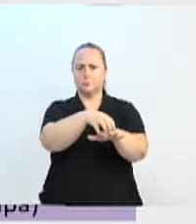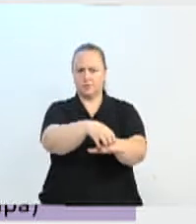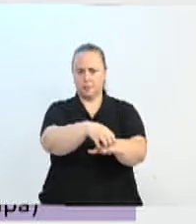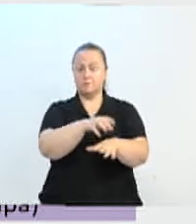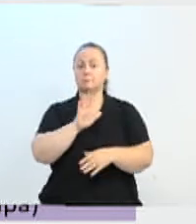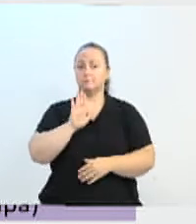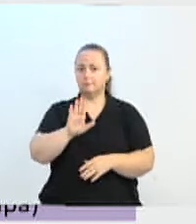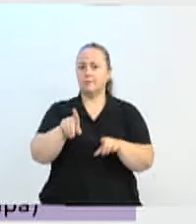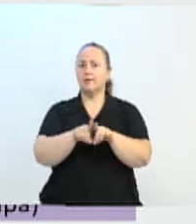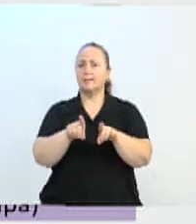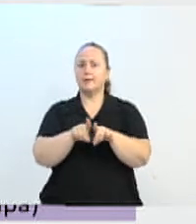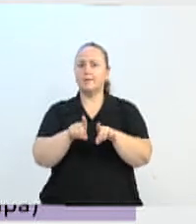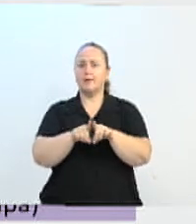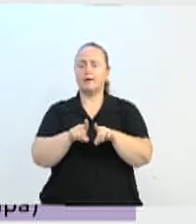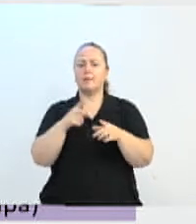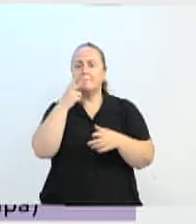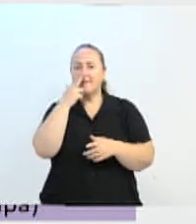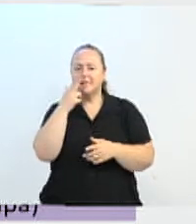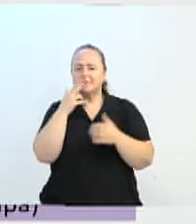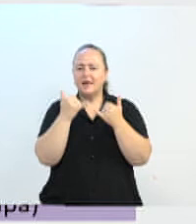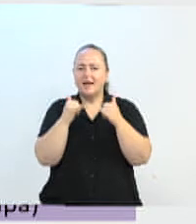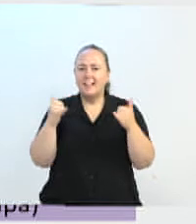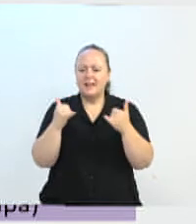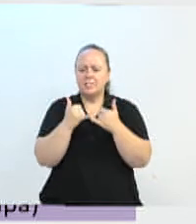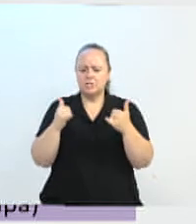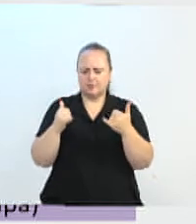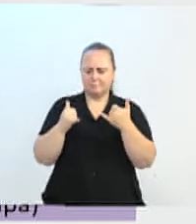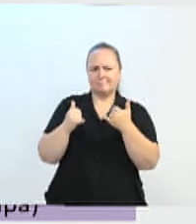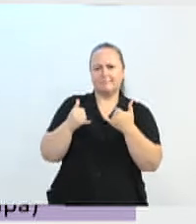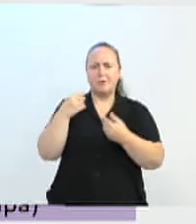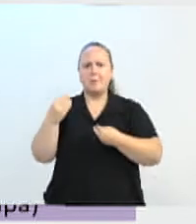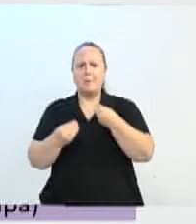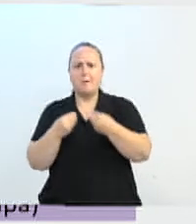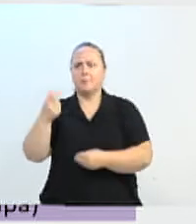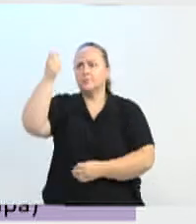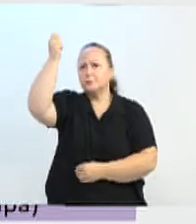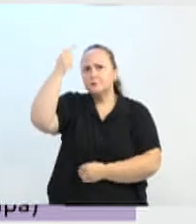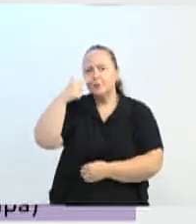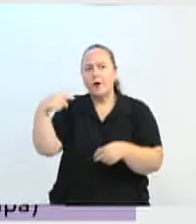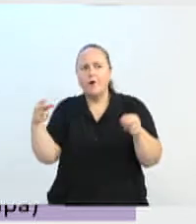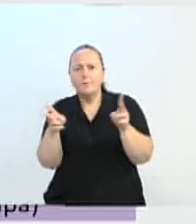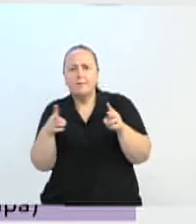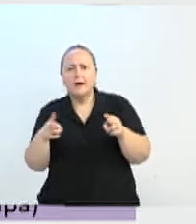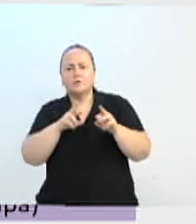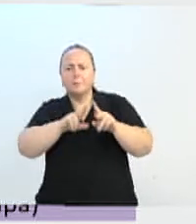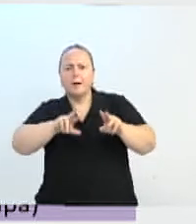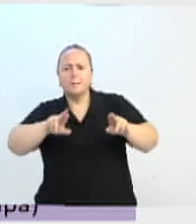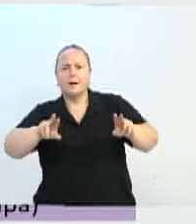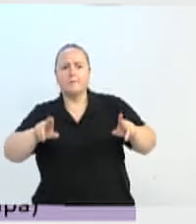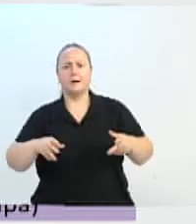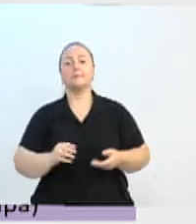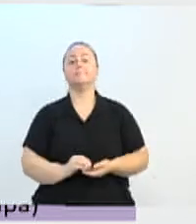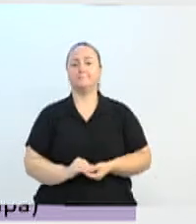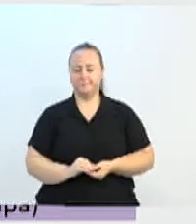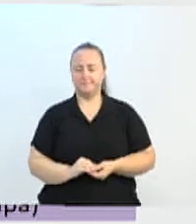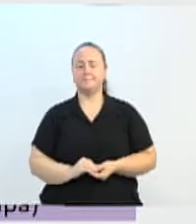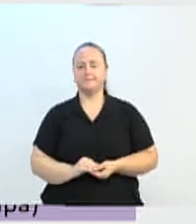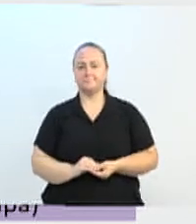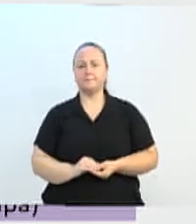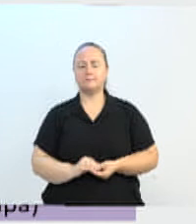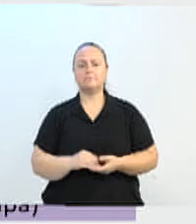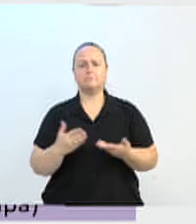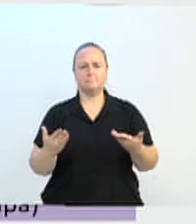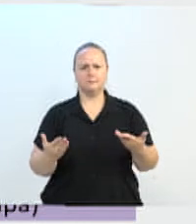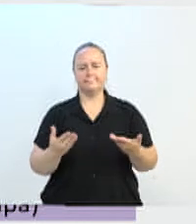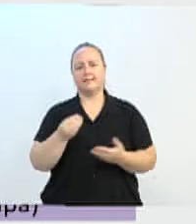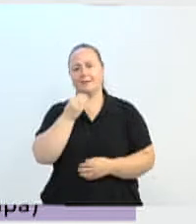também energias renováveis. Então, de preferência, nós trabalharemos nesses eixos, nesses setores. Isso não quer dizer que a gente vai virar as